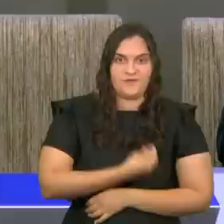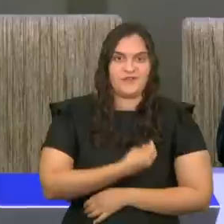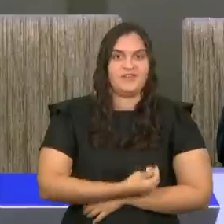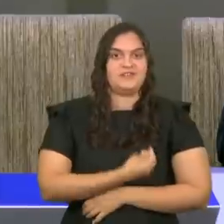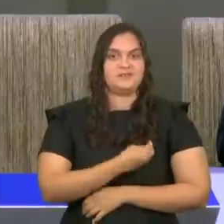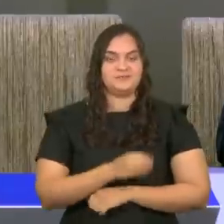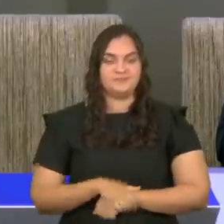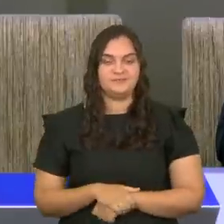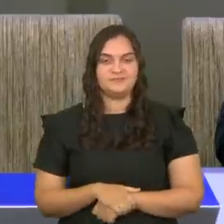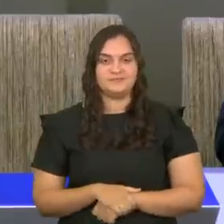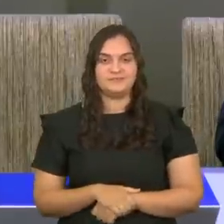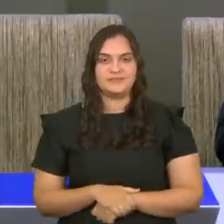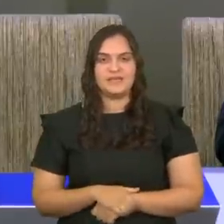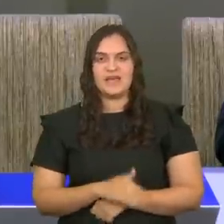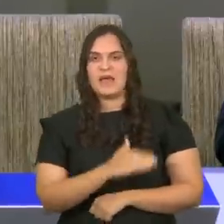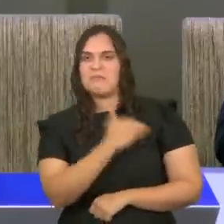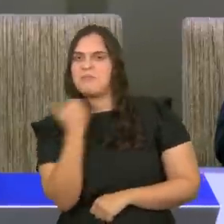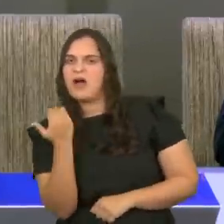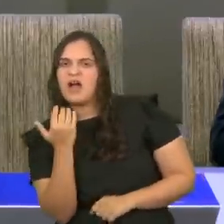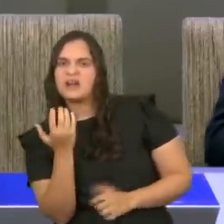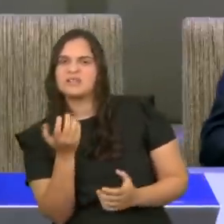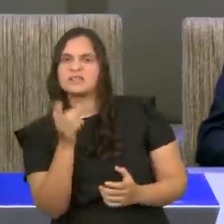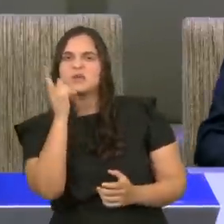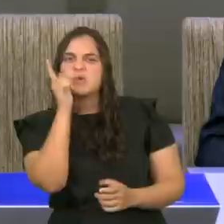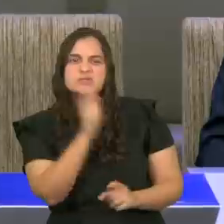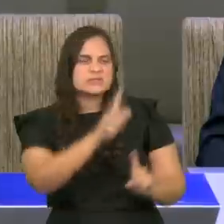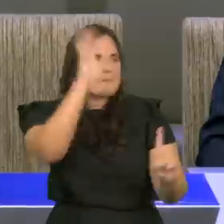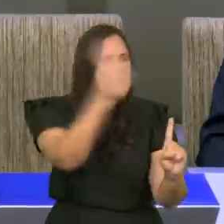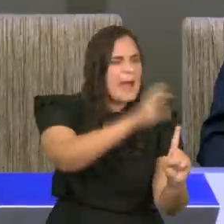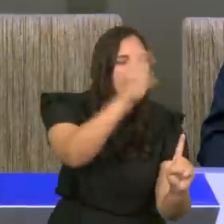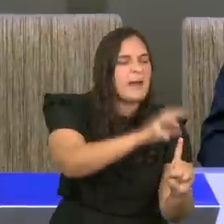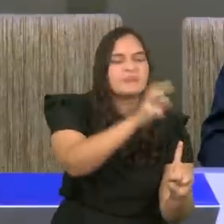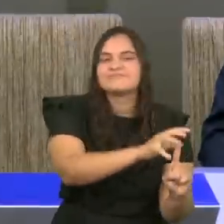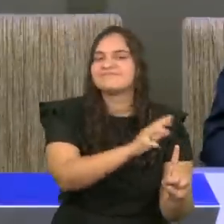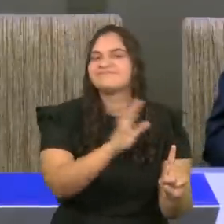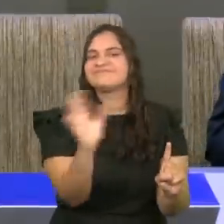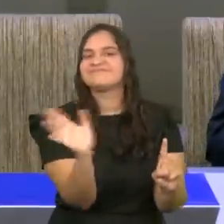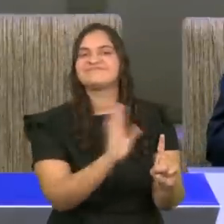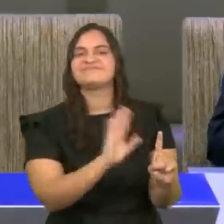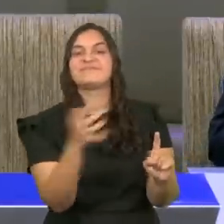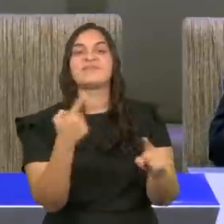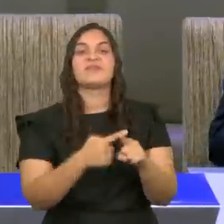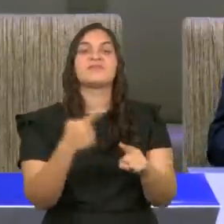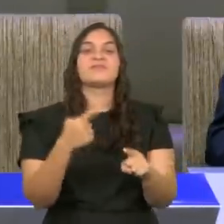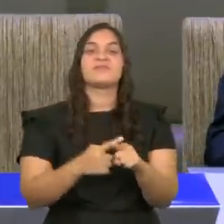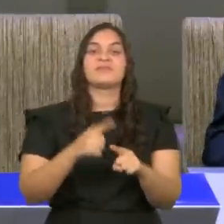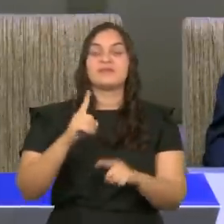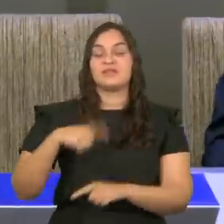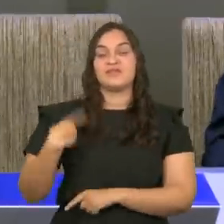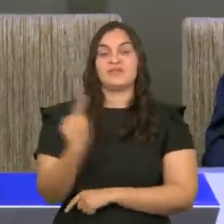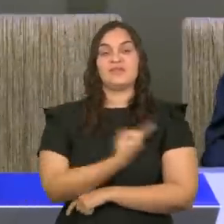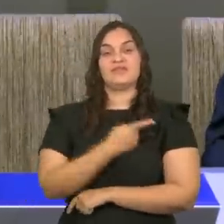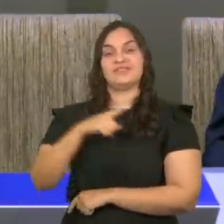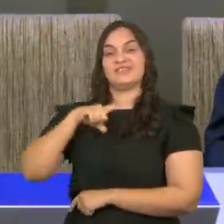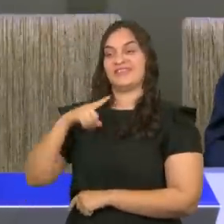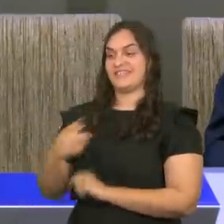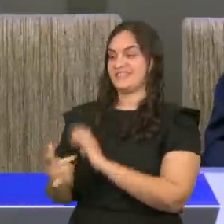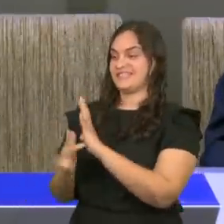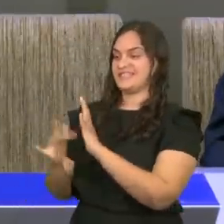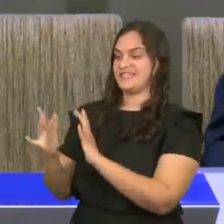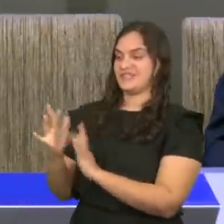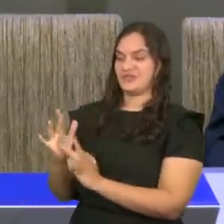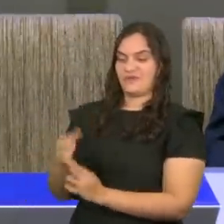A morte não tem domínio sobre nós, porque a fonte da vida está ao nosso lado.